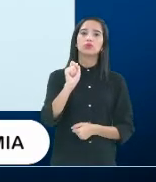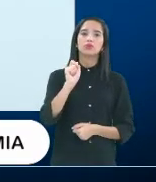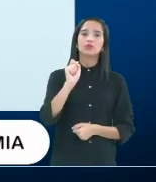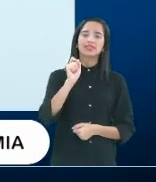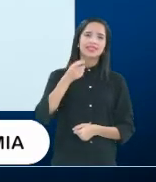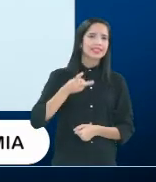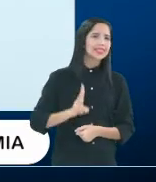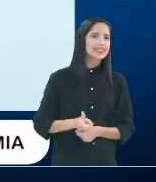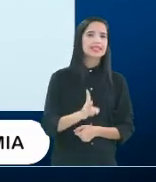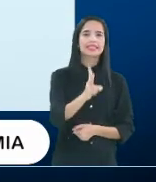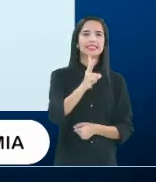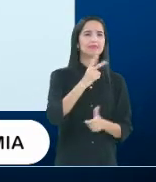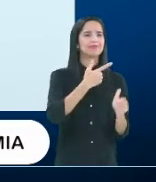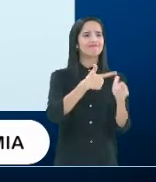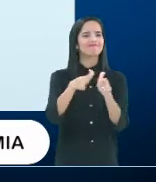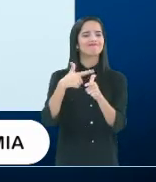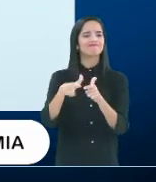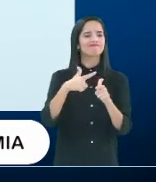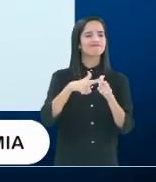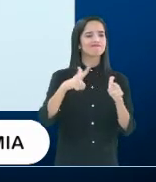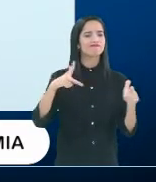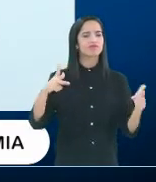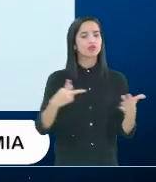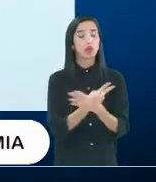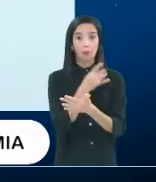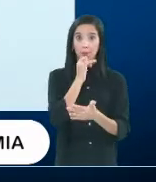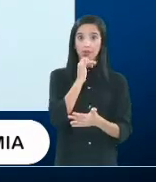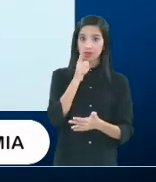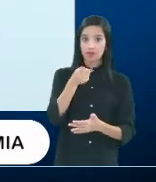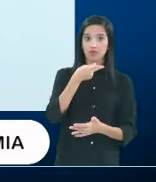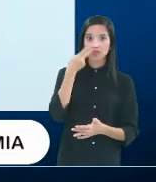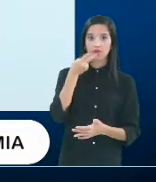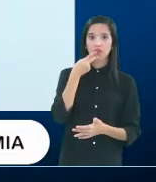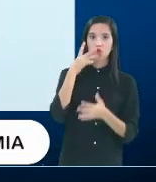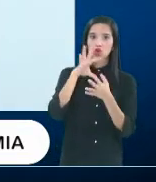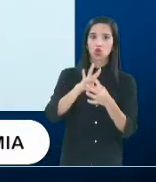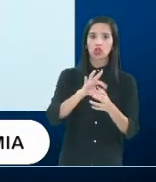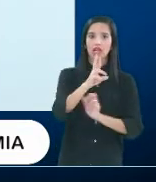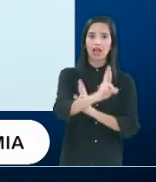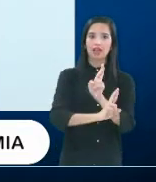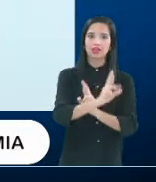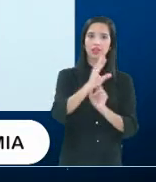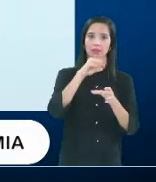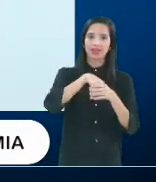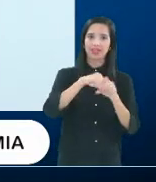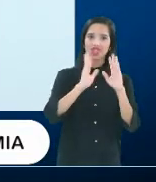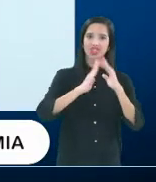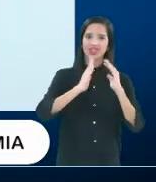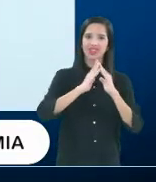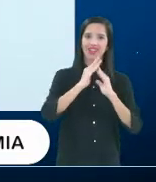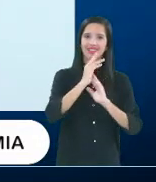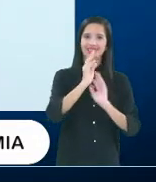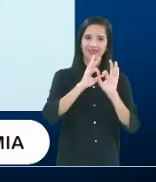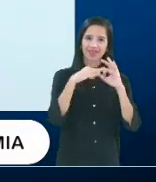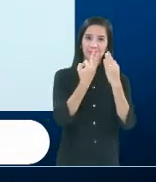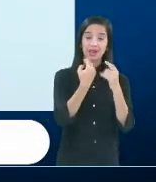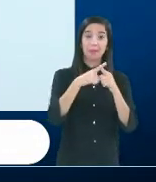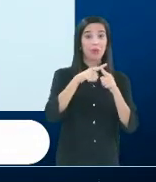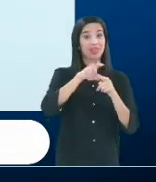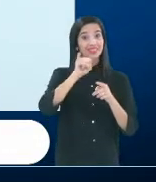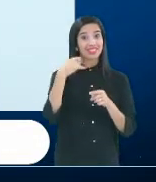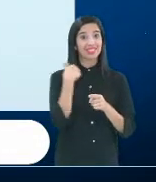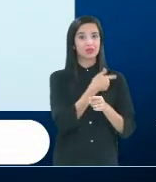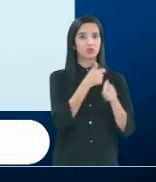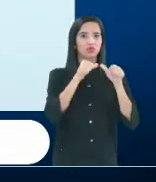aparecer uma dificuldade, essa que você citou, a dificuldade de relacionamento, porque a gente, estando mais em casa,